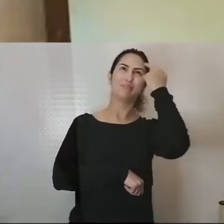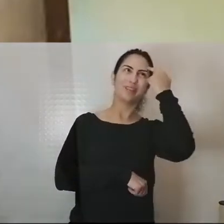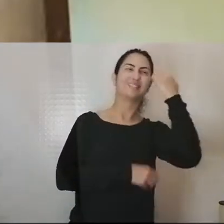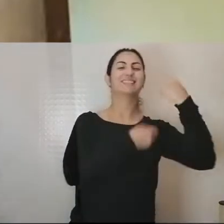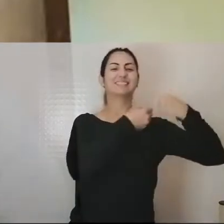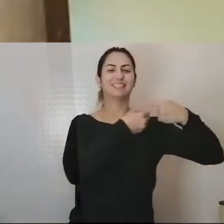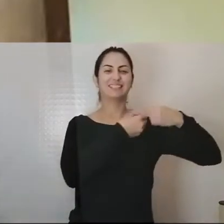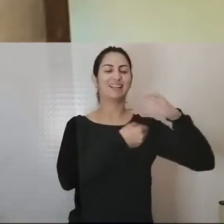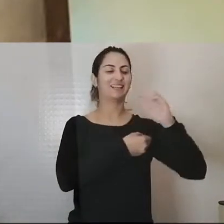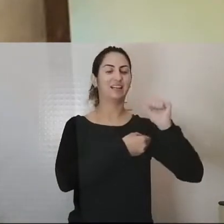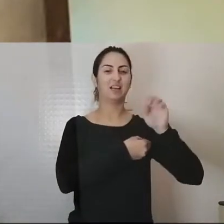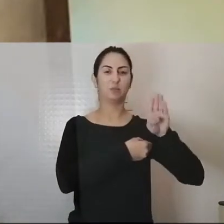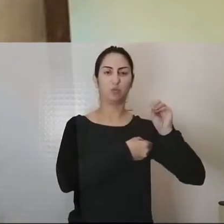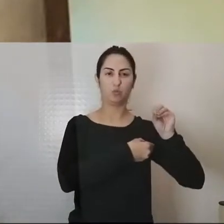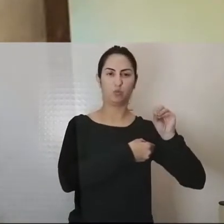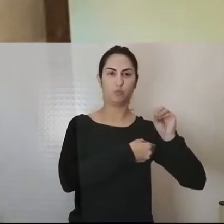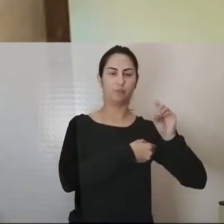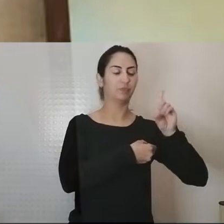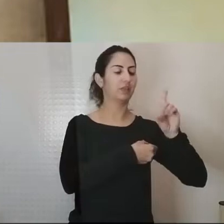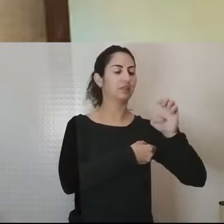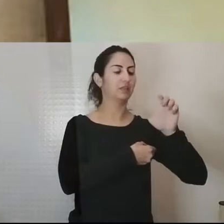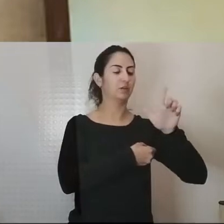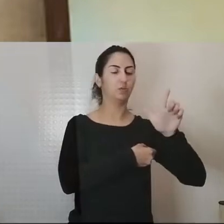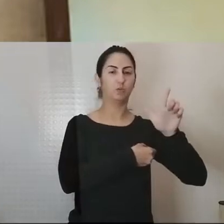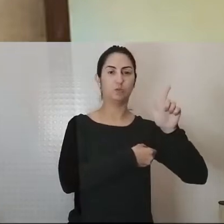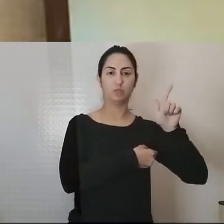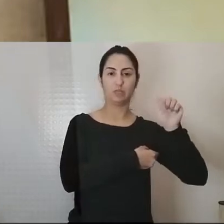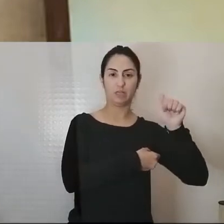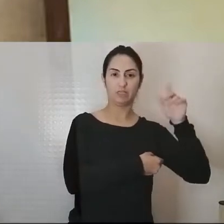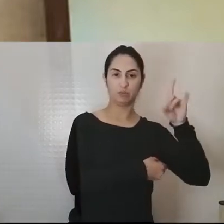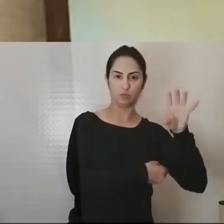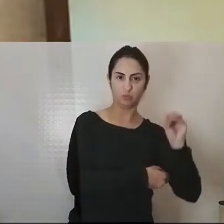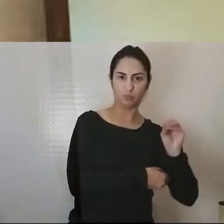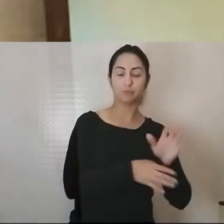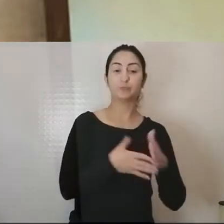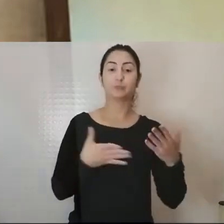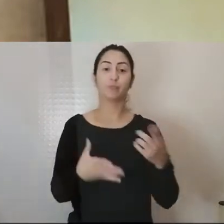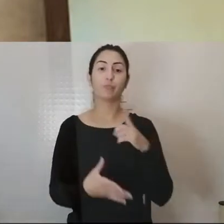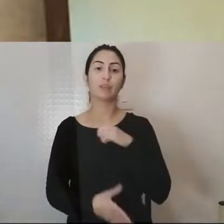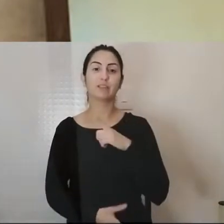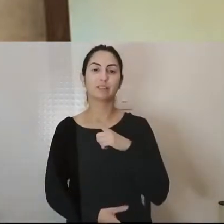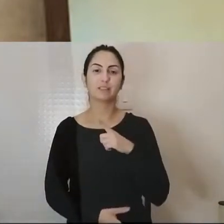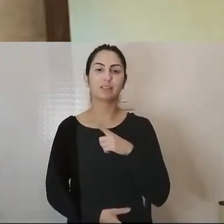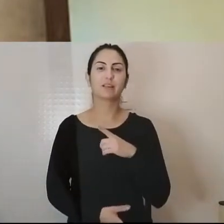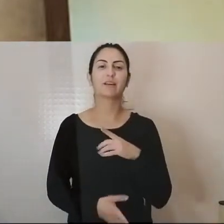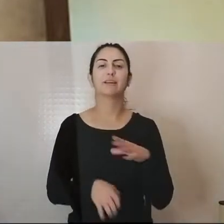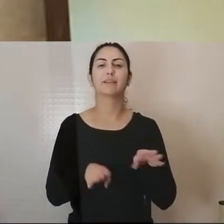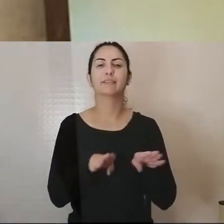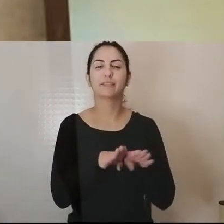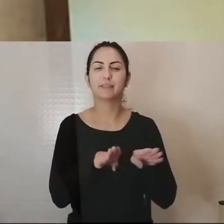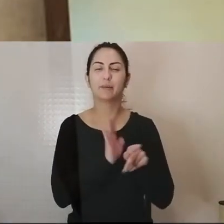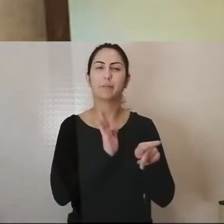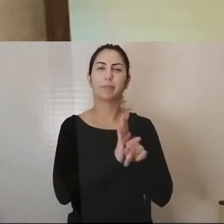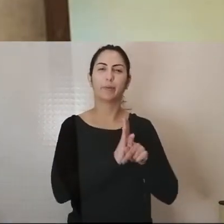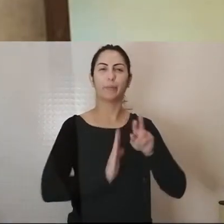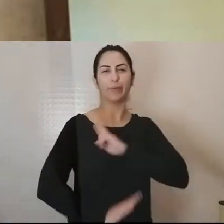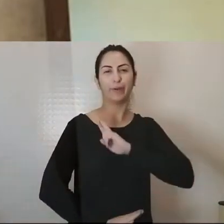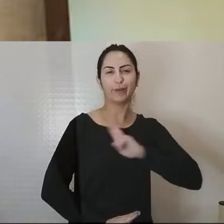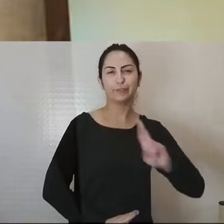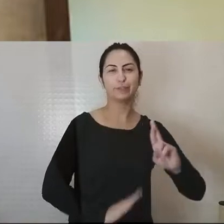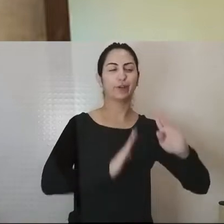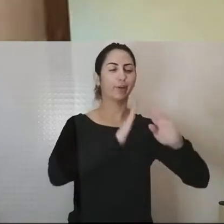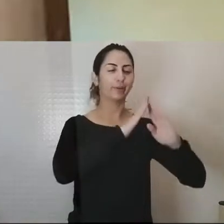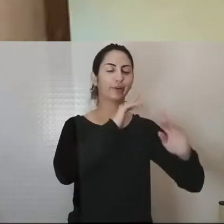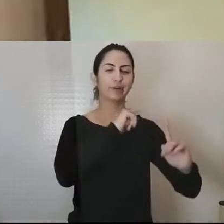do Islão, fanatismo religioso, proliferação de igrejas com propostas de moralização.